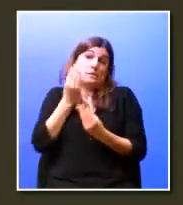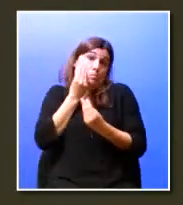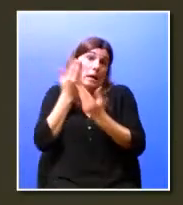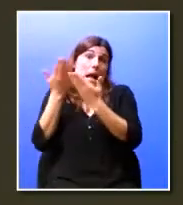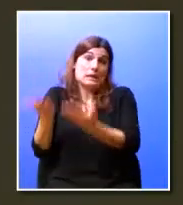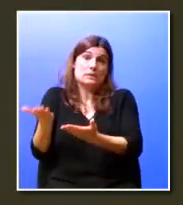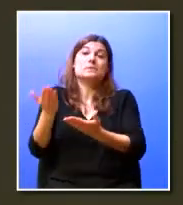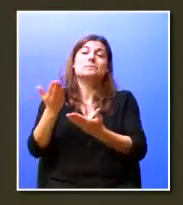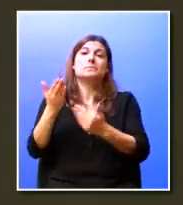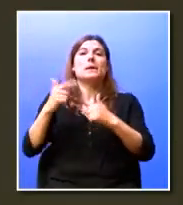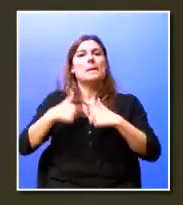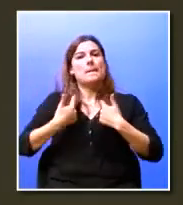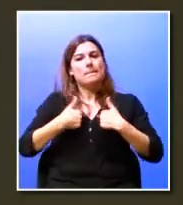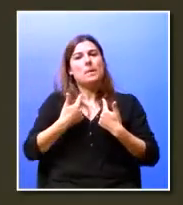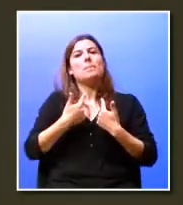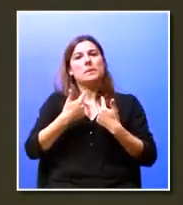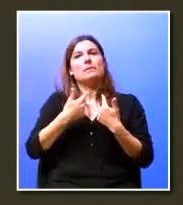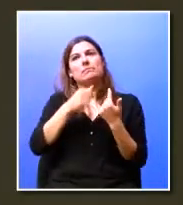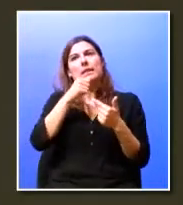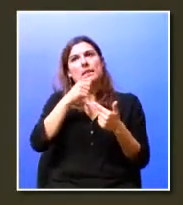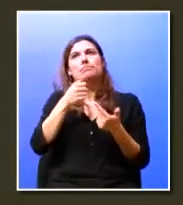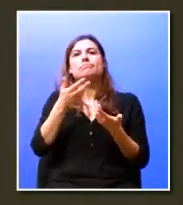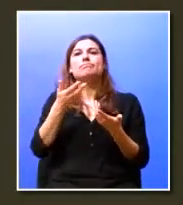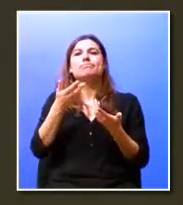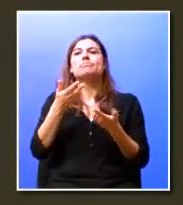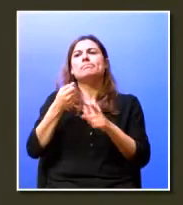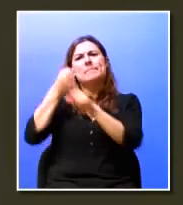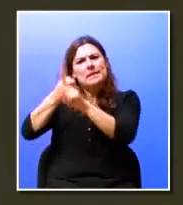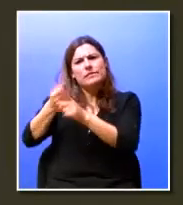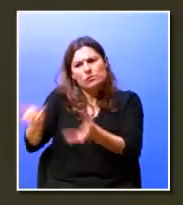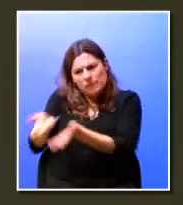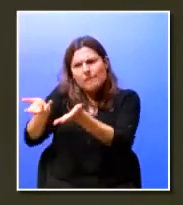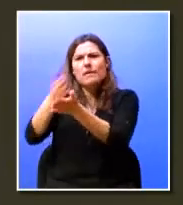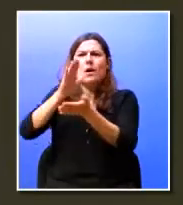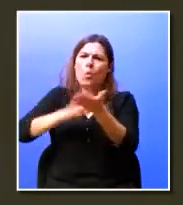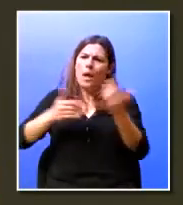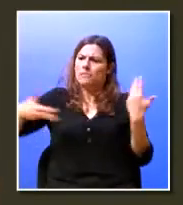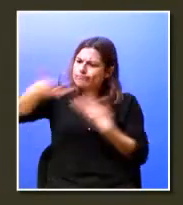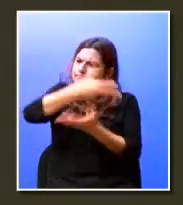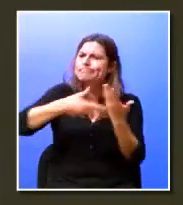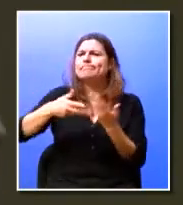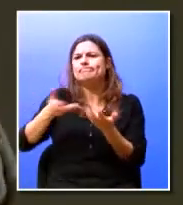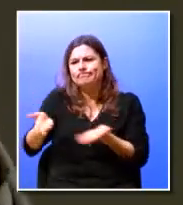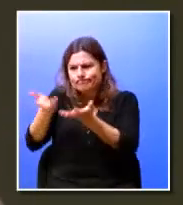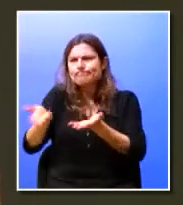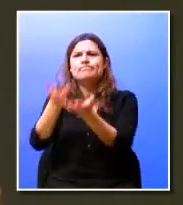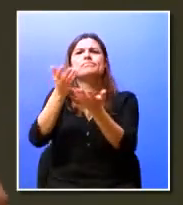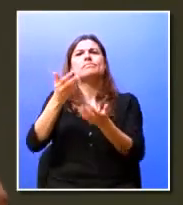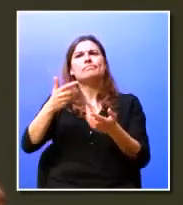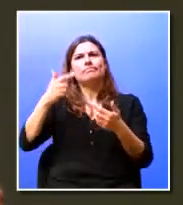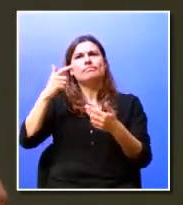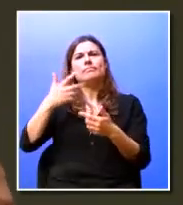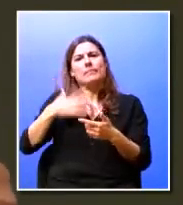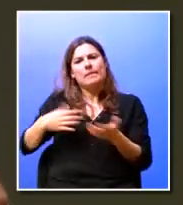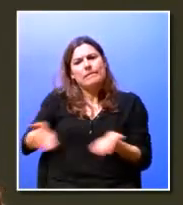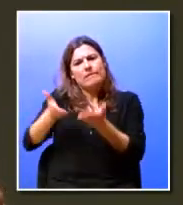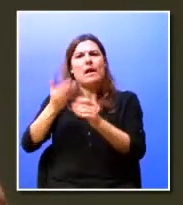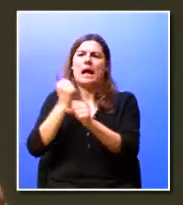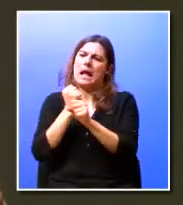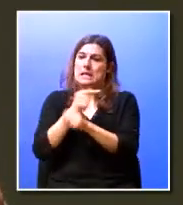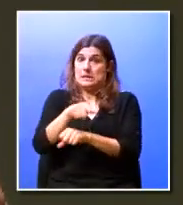é elevada, é desafiada, os colegas desafiam-nos e procuram promover estas ações.